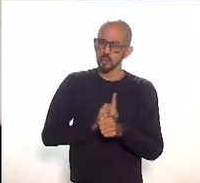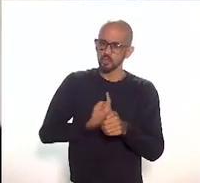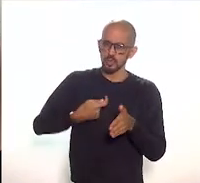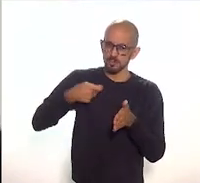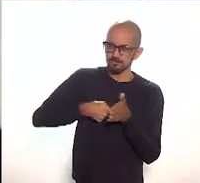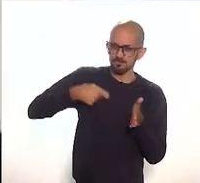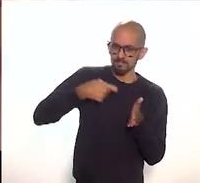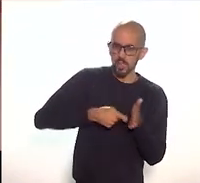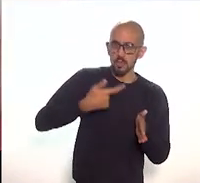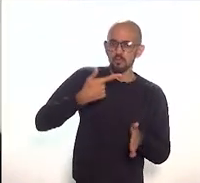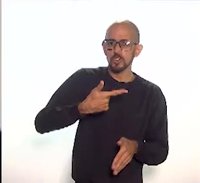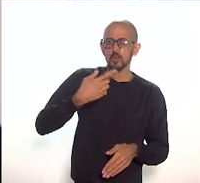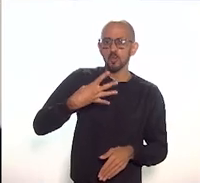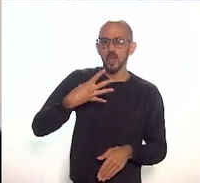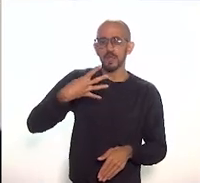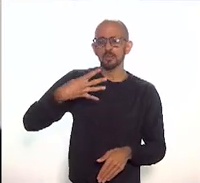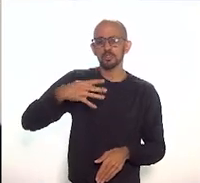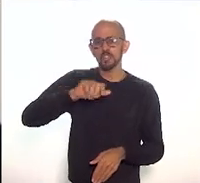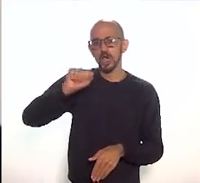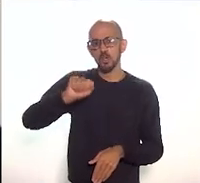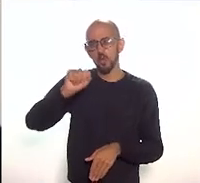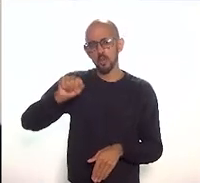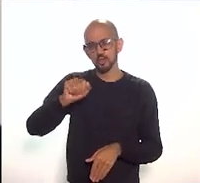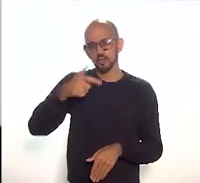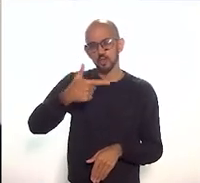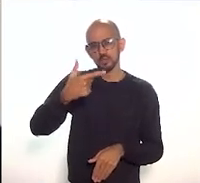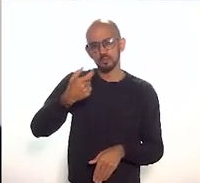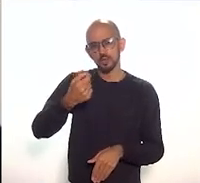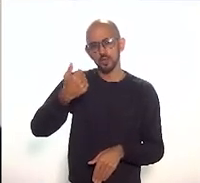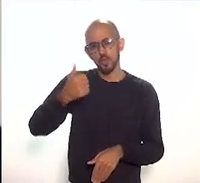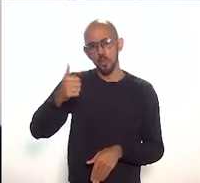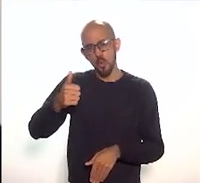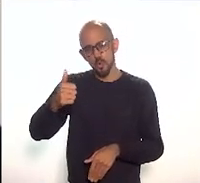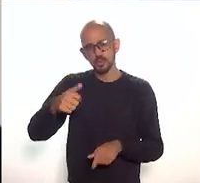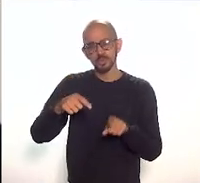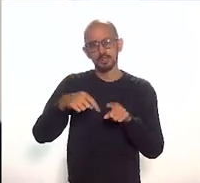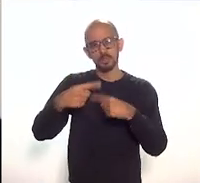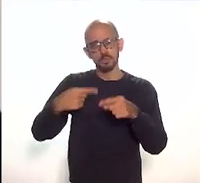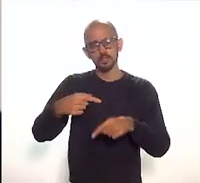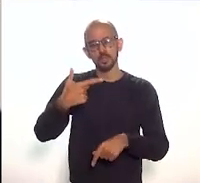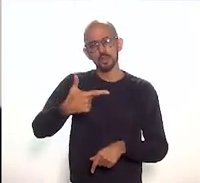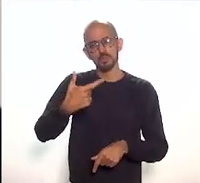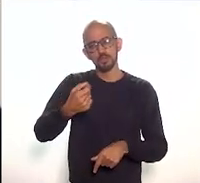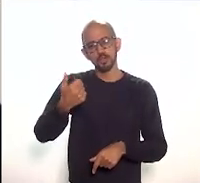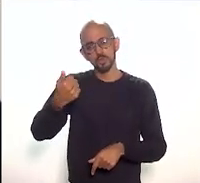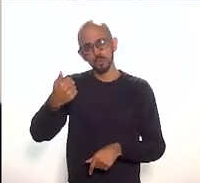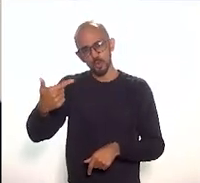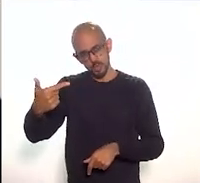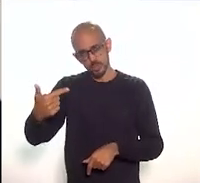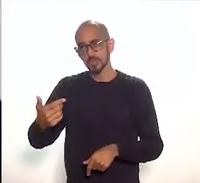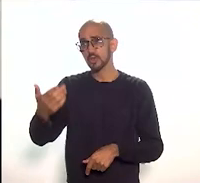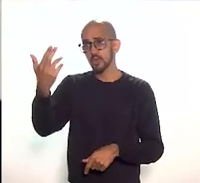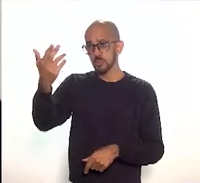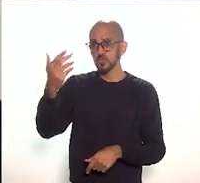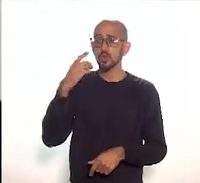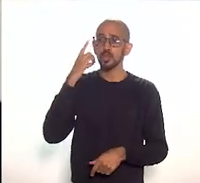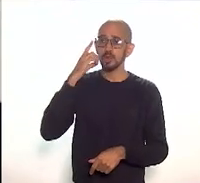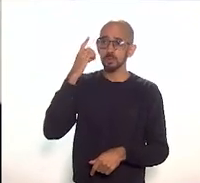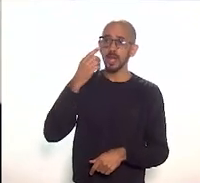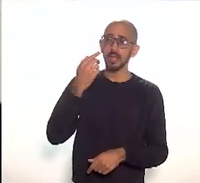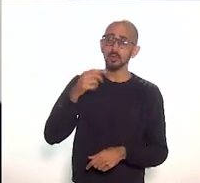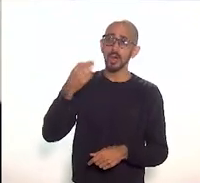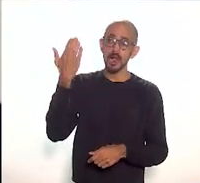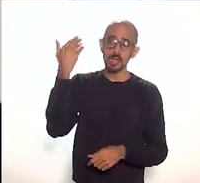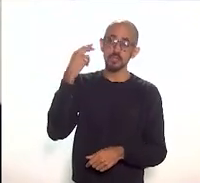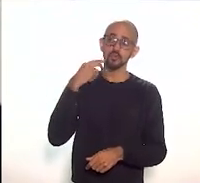24 de agosto, 2011, 2012, deputado era vereador ainda na época, e outra, primeiro,